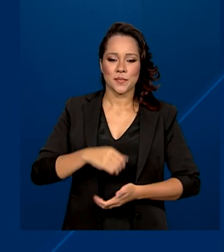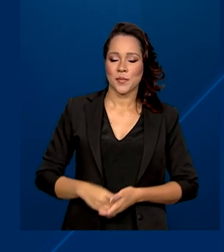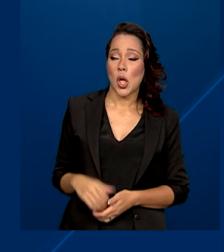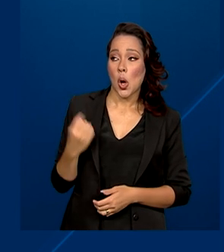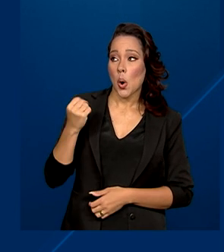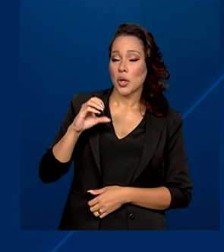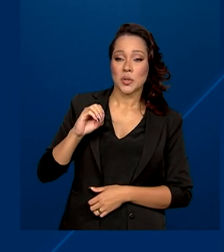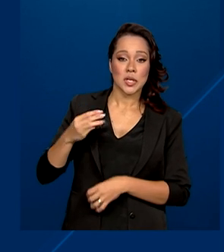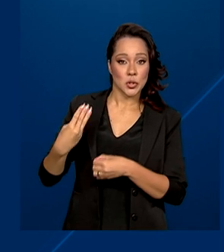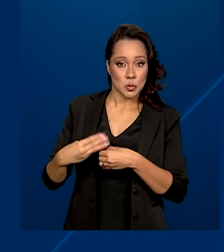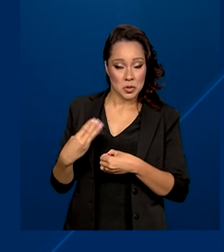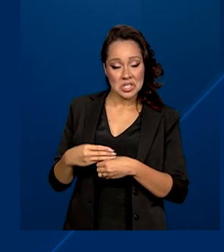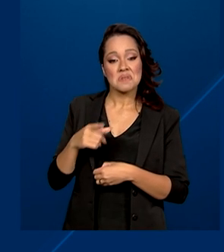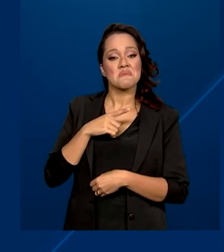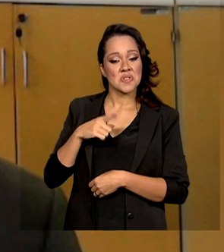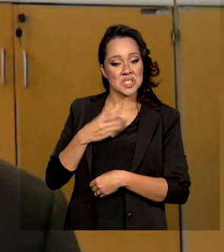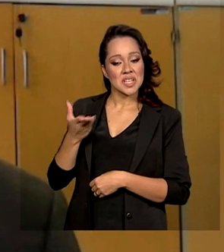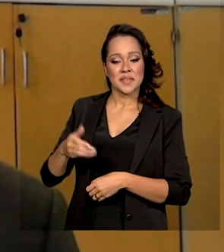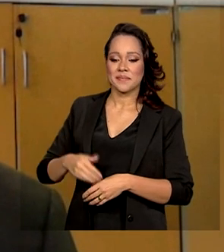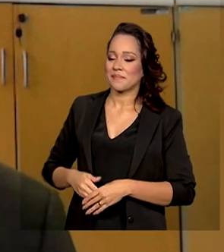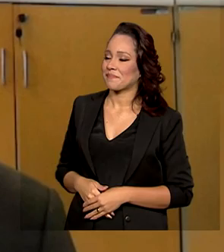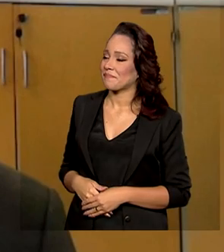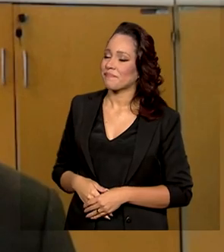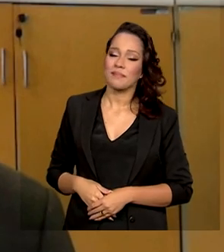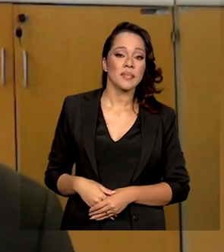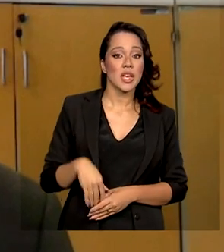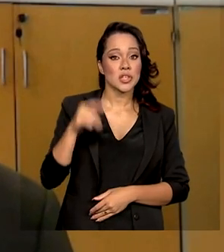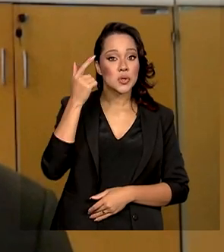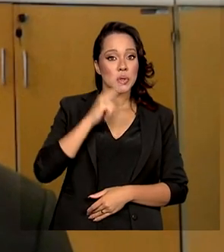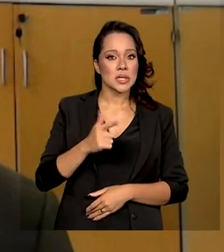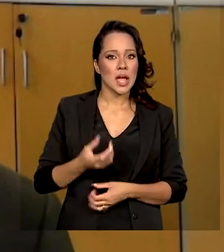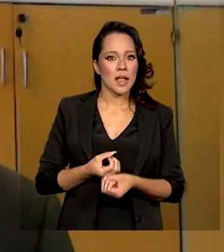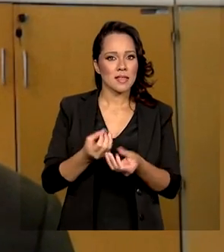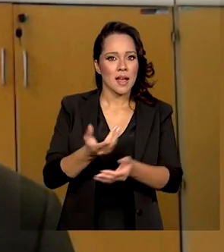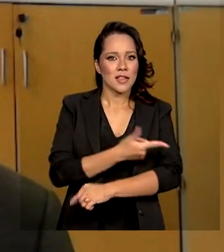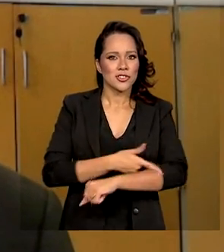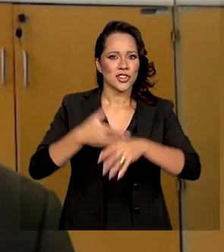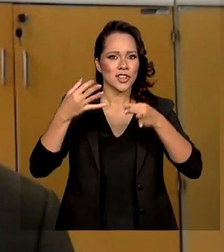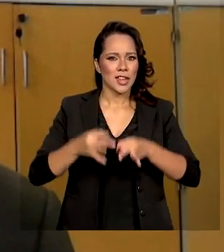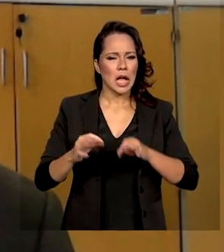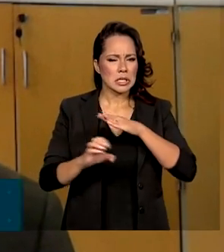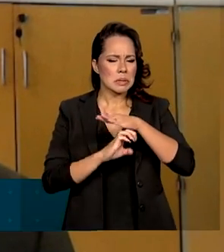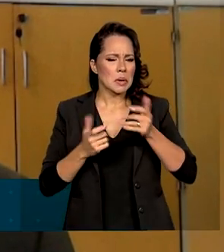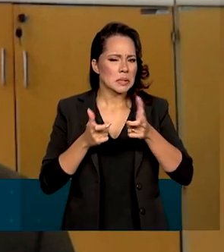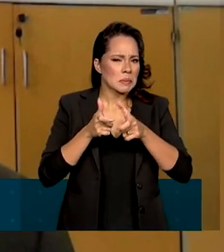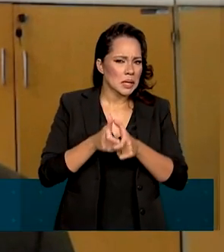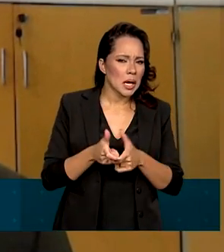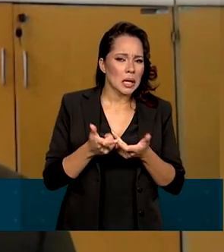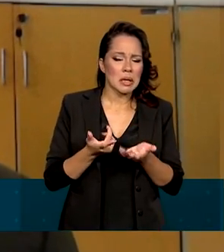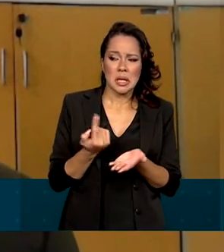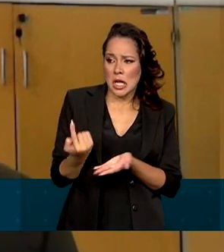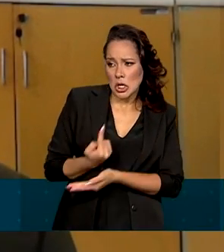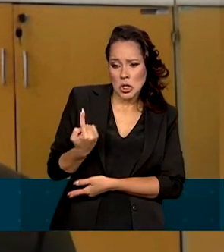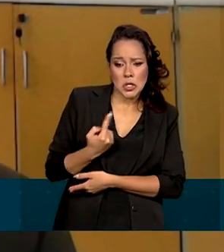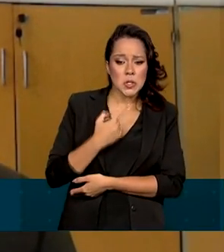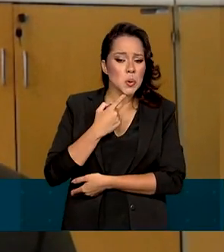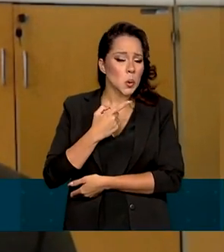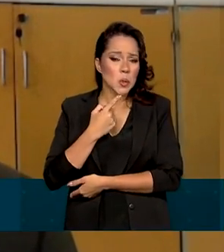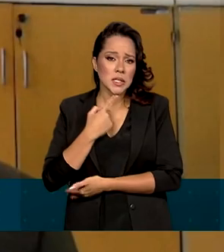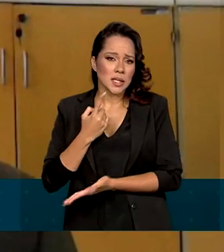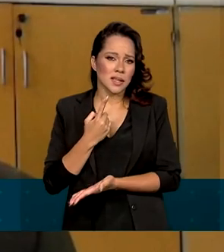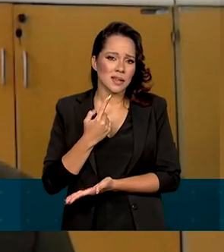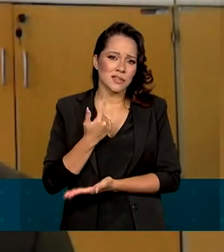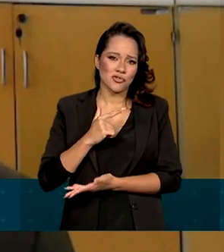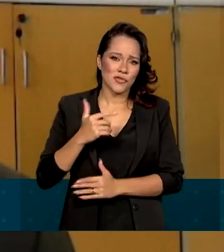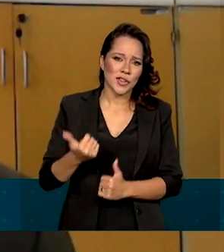municípios são beneficiados. A gente consegue dar uma visibilidade ao pequeno produtor que ele não teria condições de jeito nenhum sem o apoio